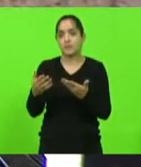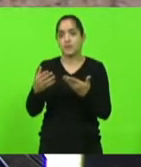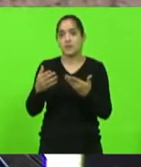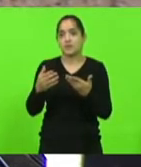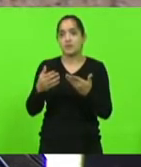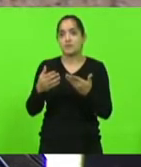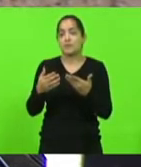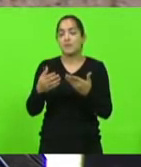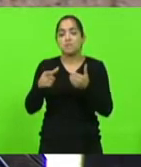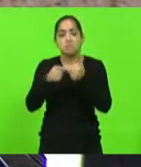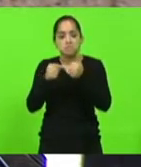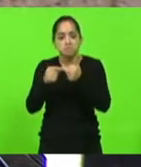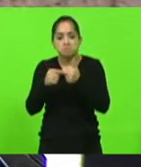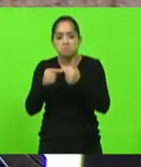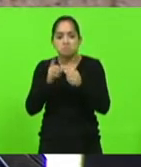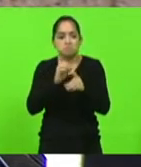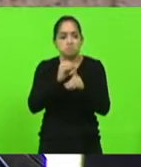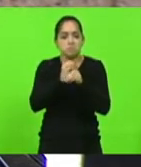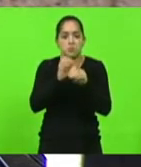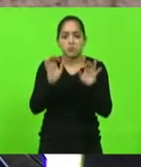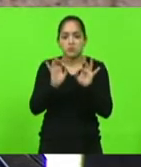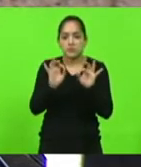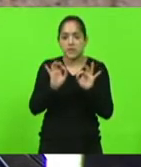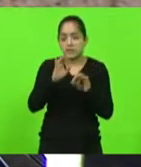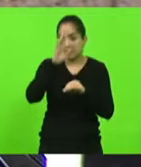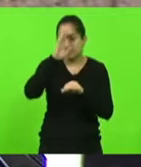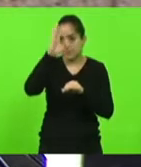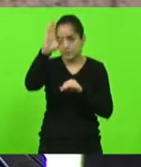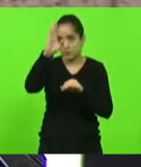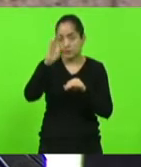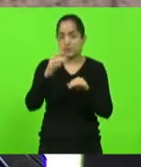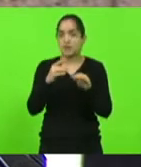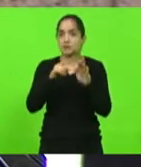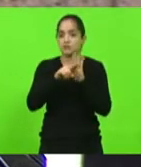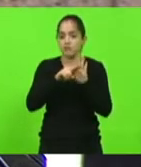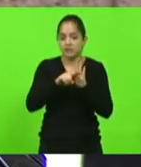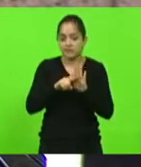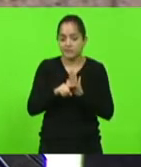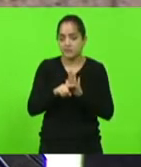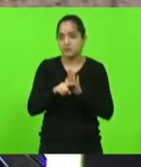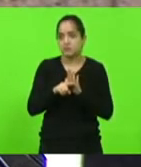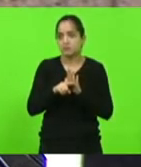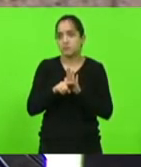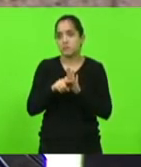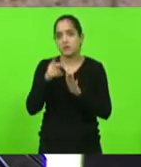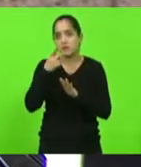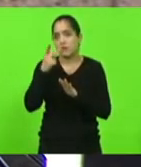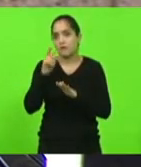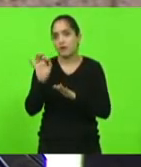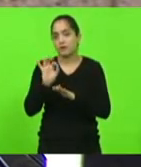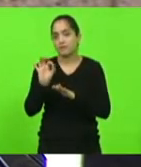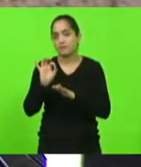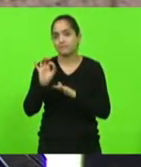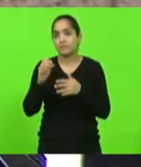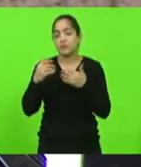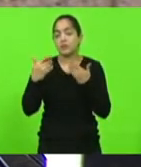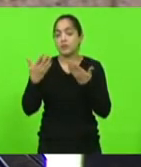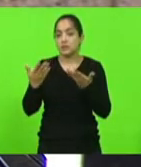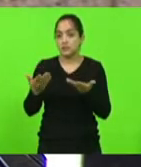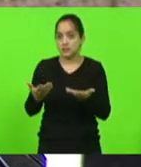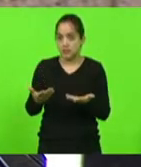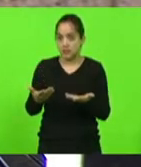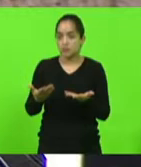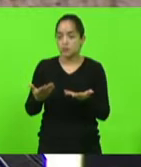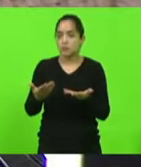em nenhum artigo, fala-se sobre prioridade para exames em jejum, nenhum artigo fala sobre isso. Então, nós iremos